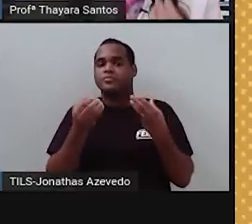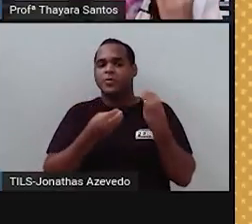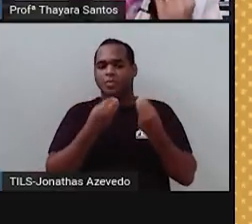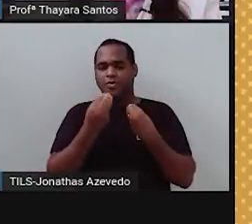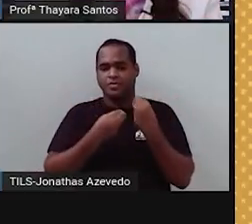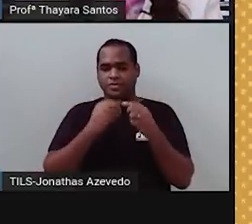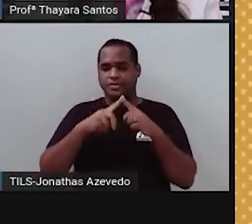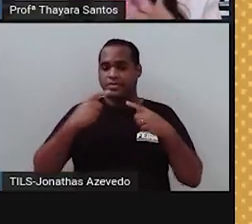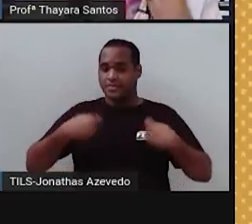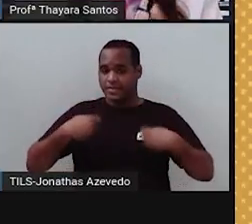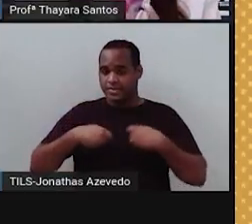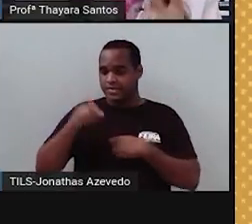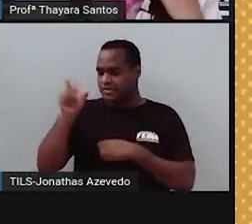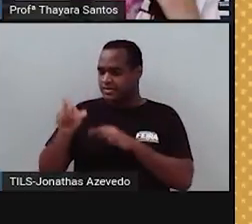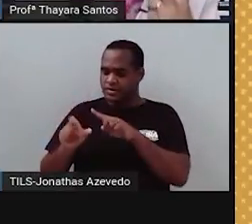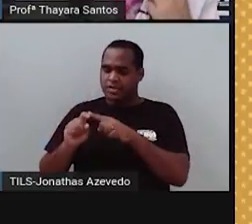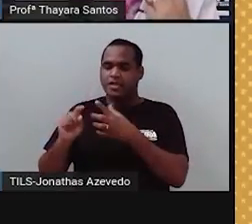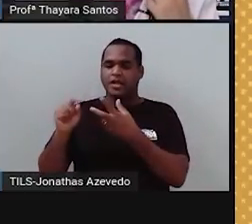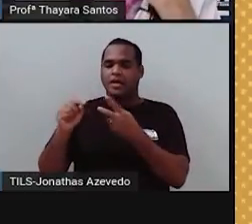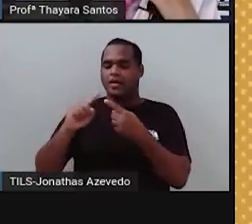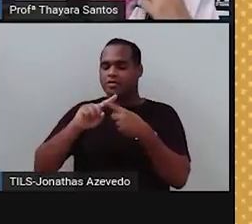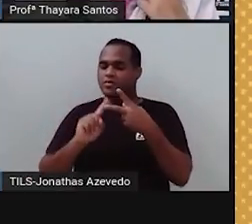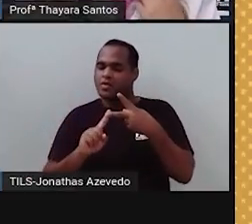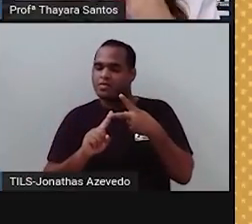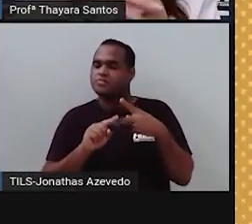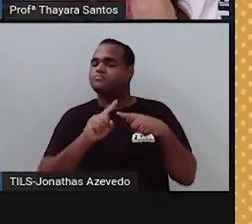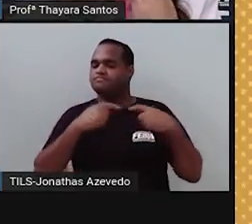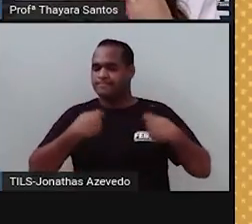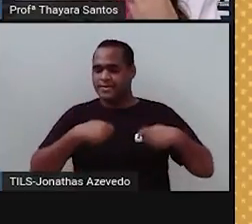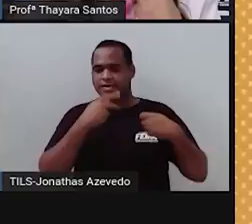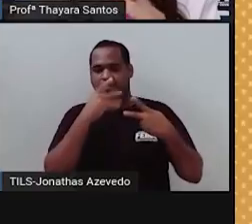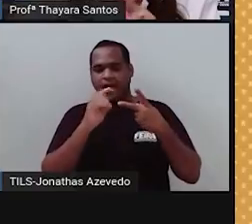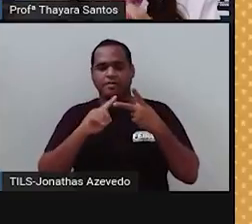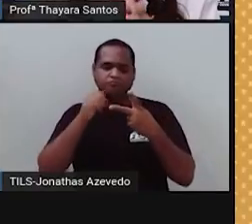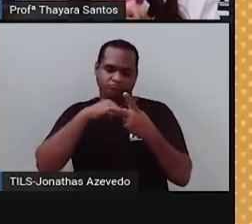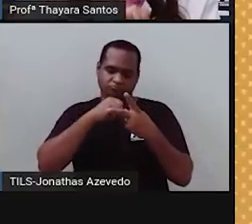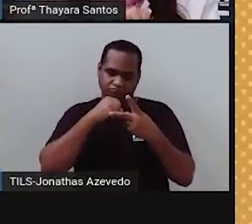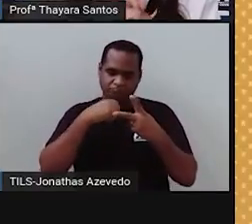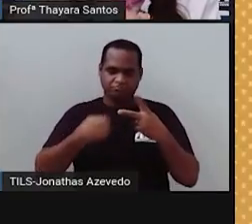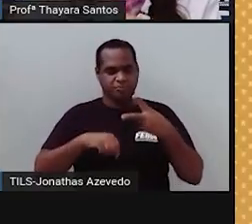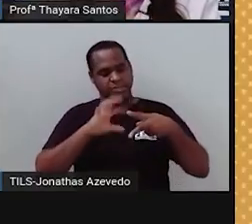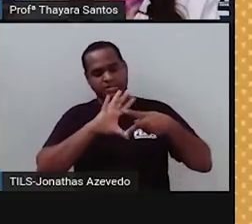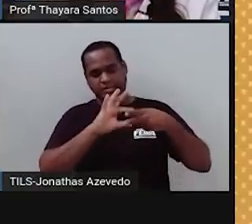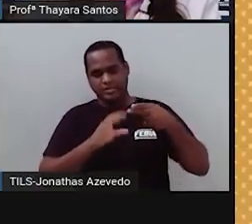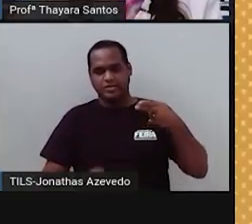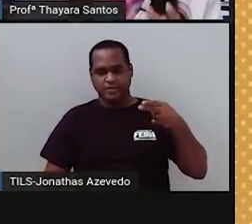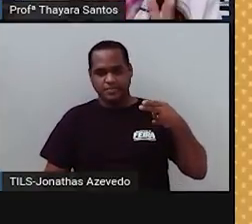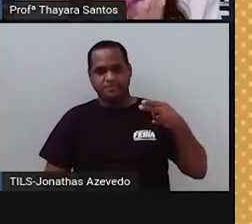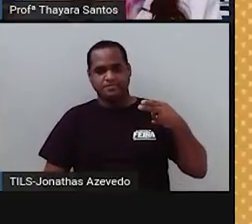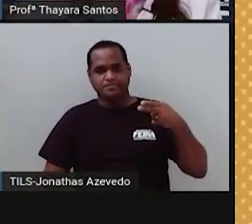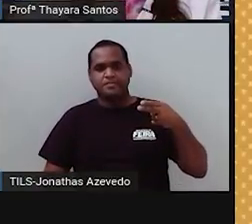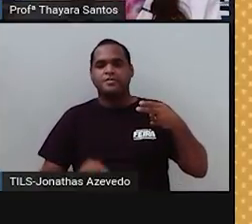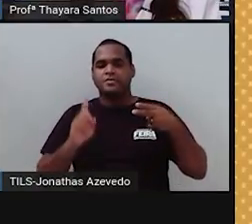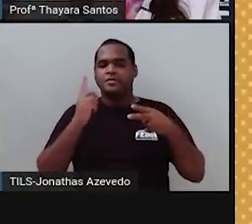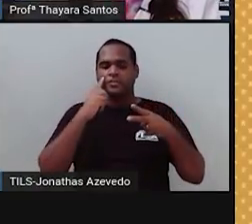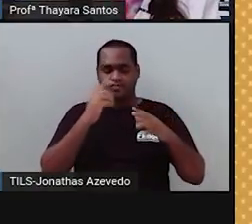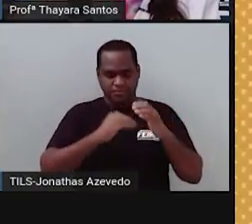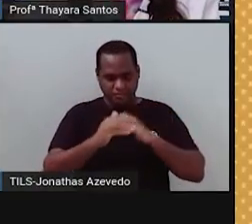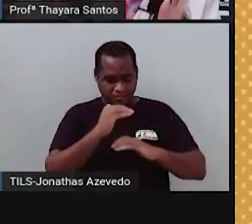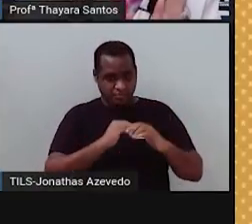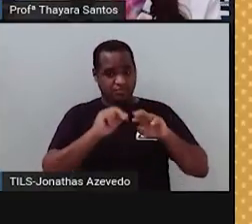precisa que aquele indivíduo herde dos dois pais dele, né, do pai e da mãe, aquele gene recessivo. Então, características